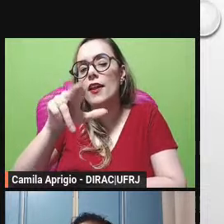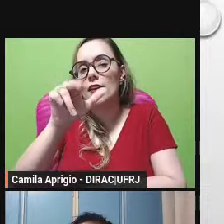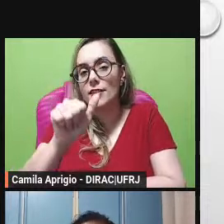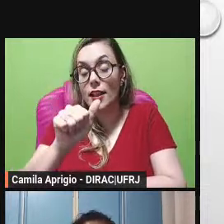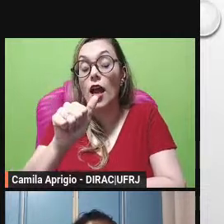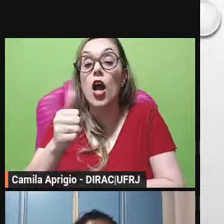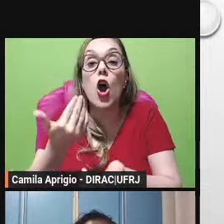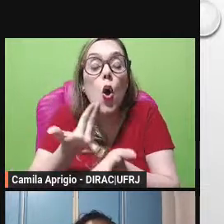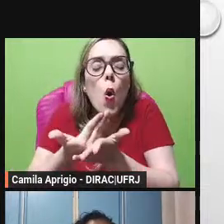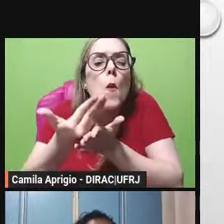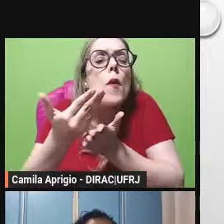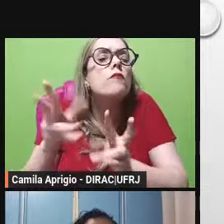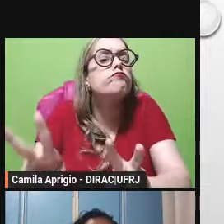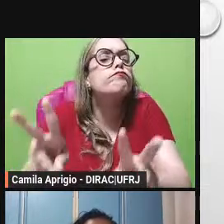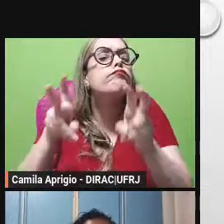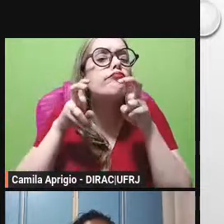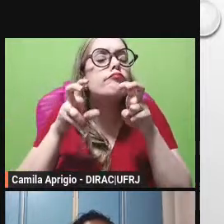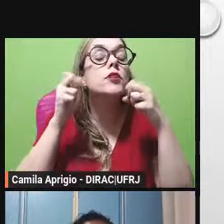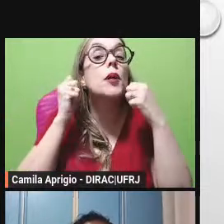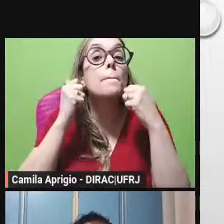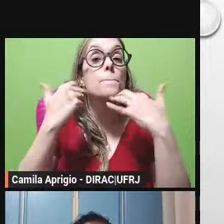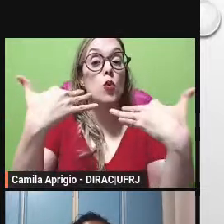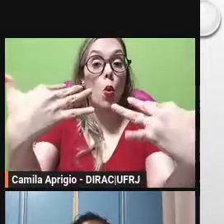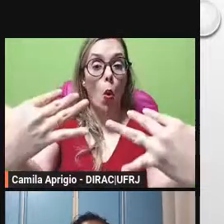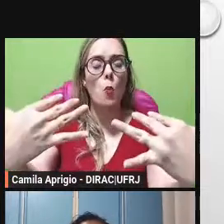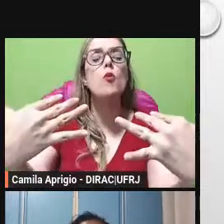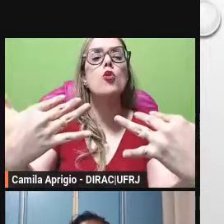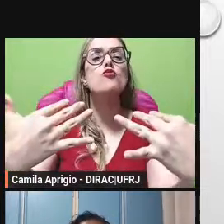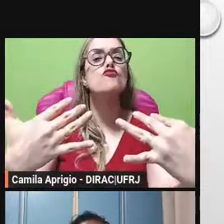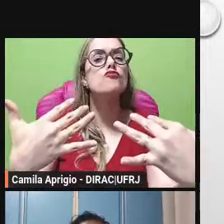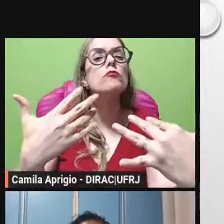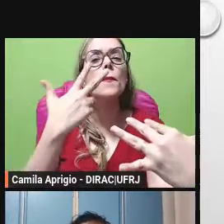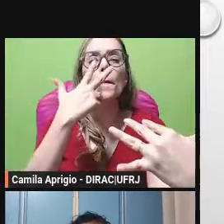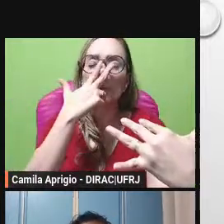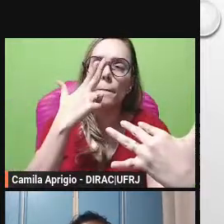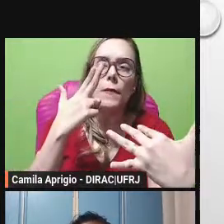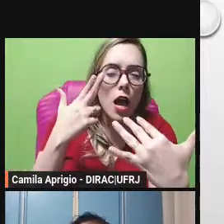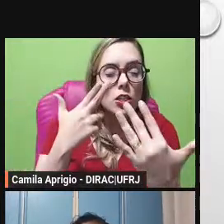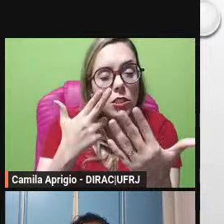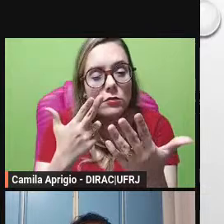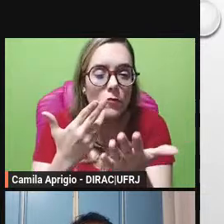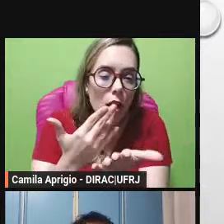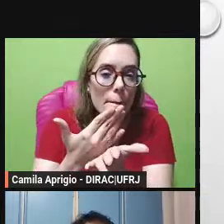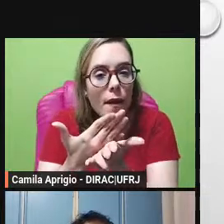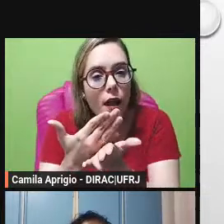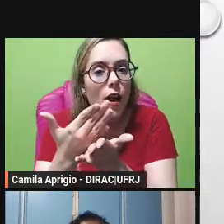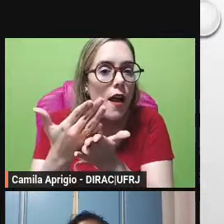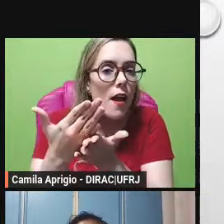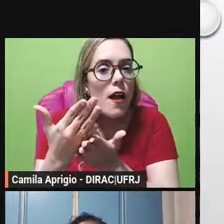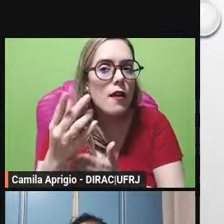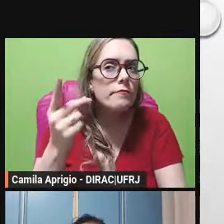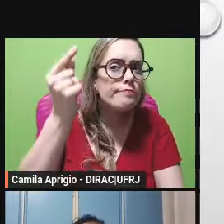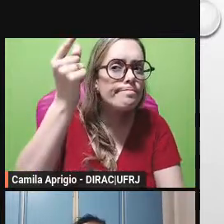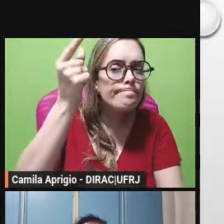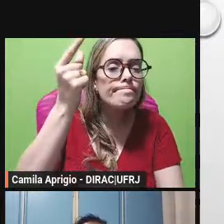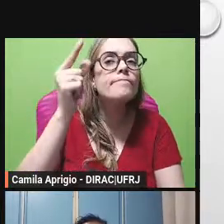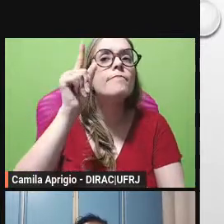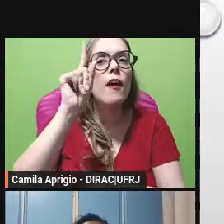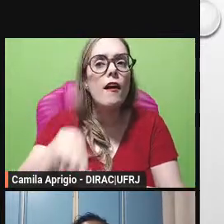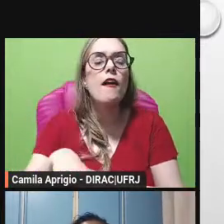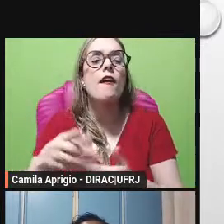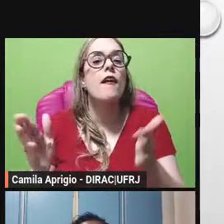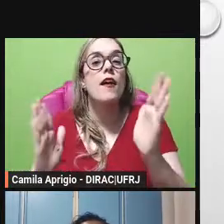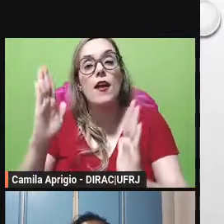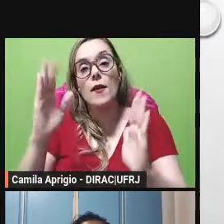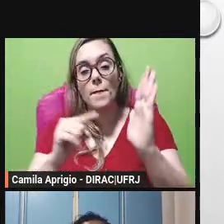porque surge aí né com o início da idade moderna o slide seguinte vai detalhar isso